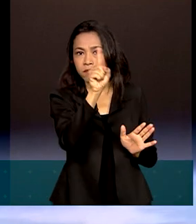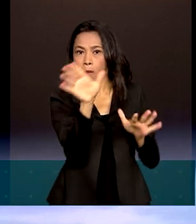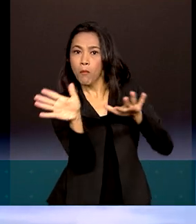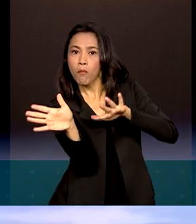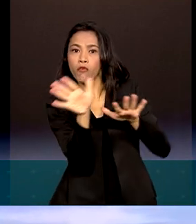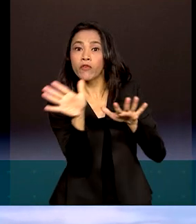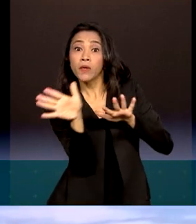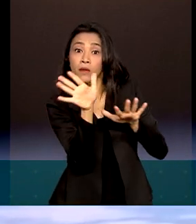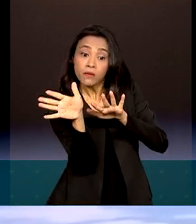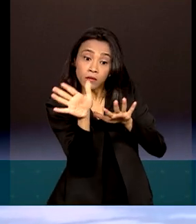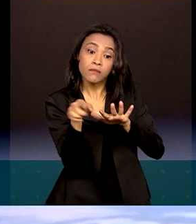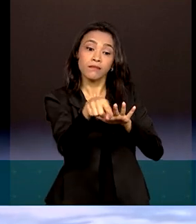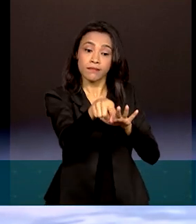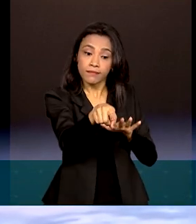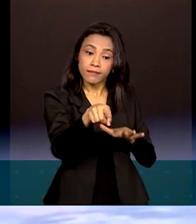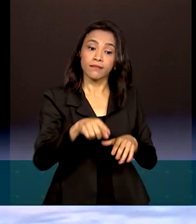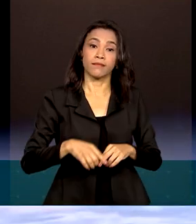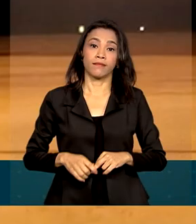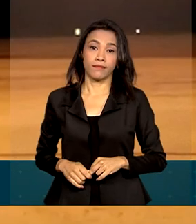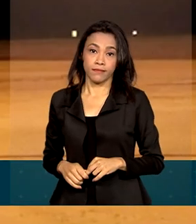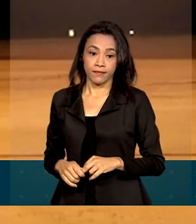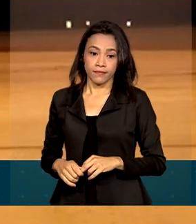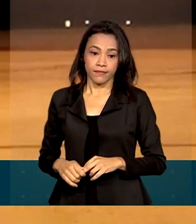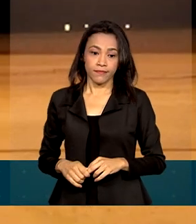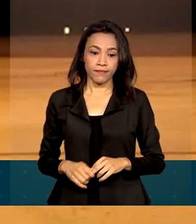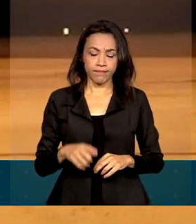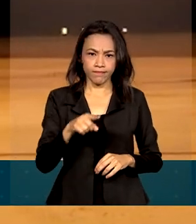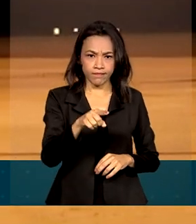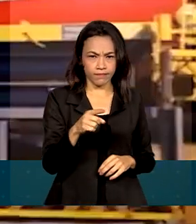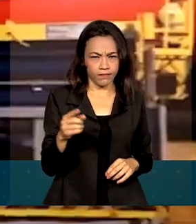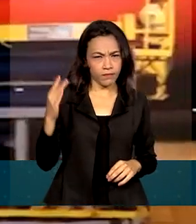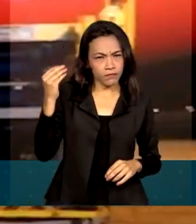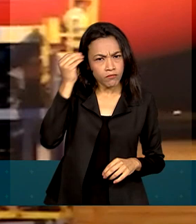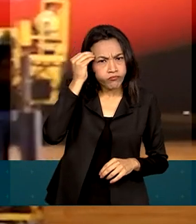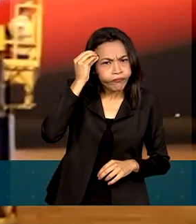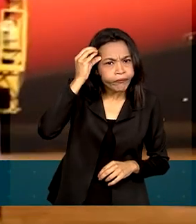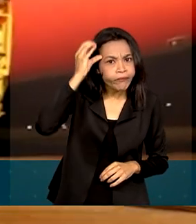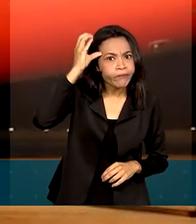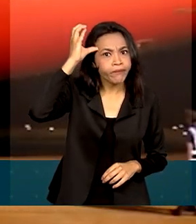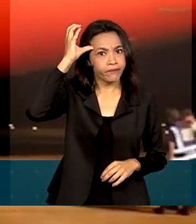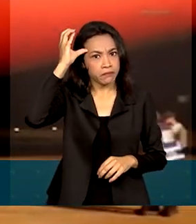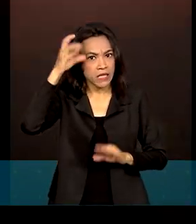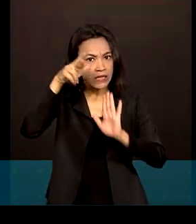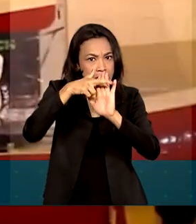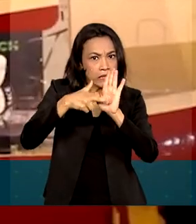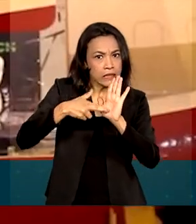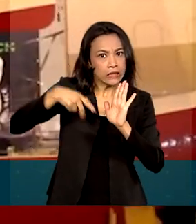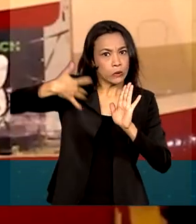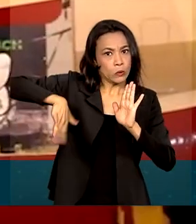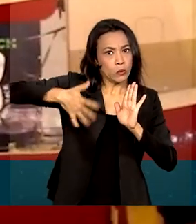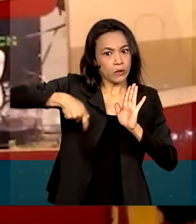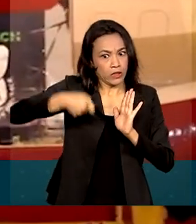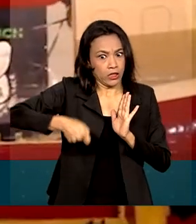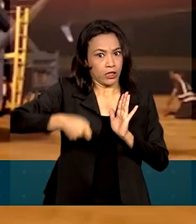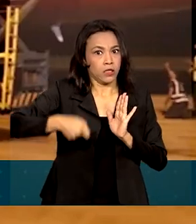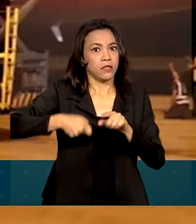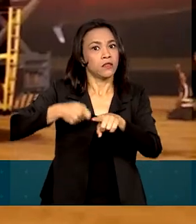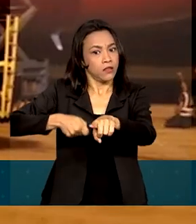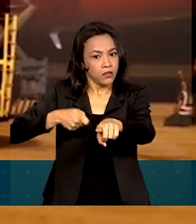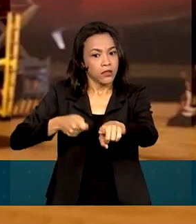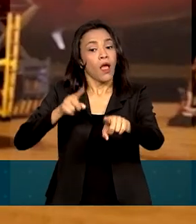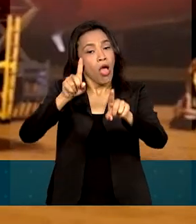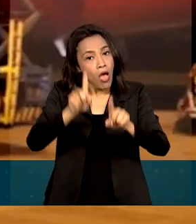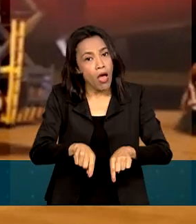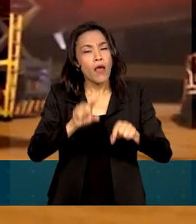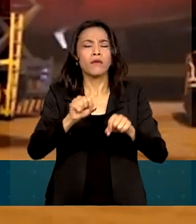e rotação. O conhecimento e os cuidados exigidos numa operação deste nível fazem